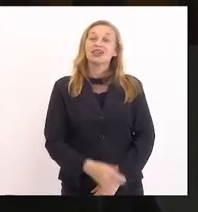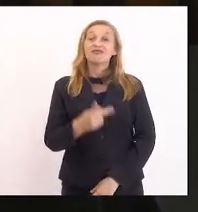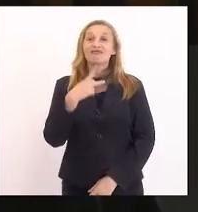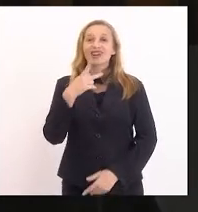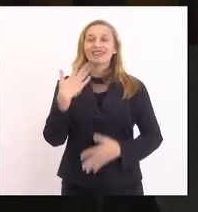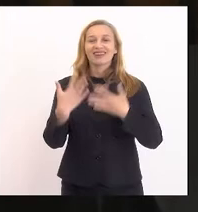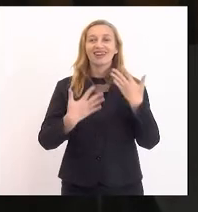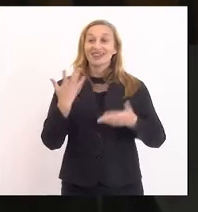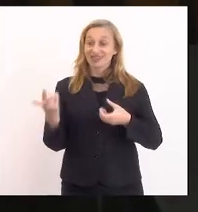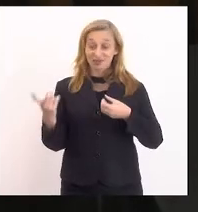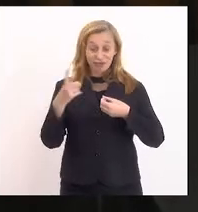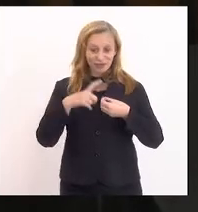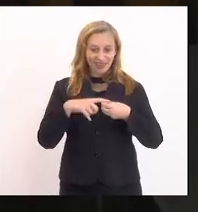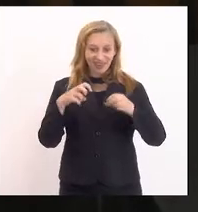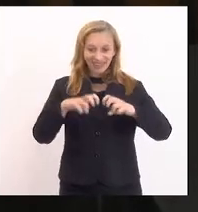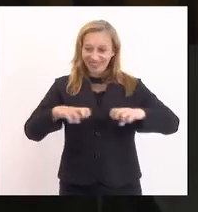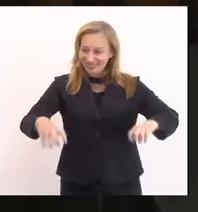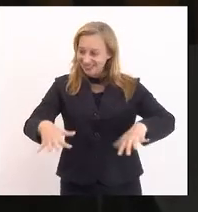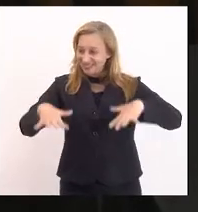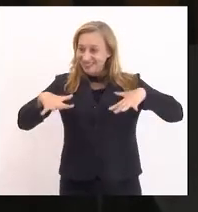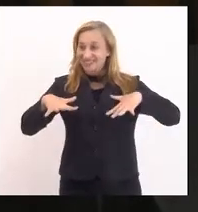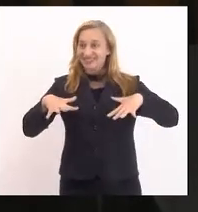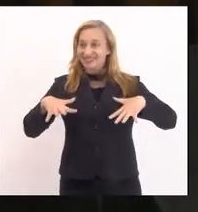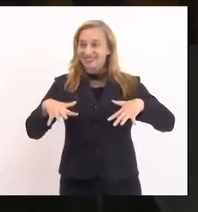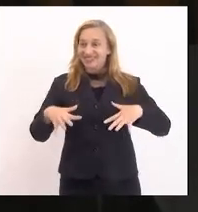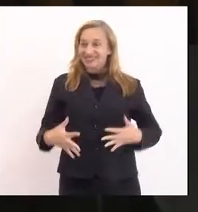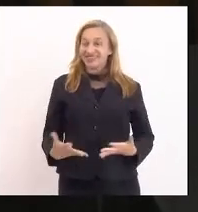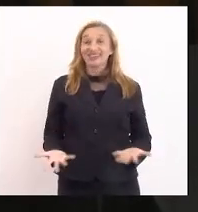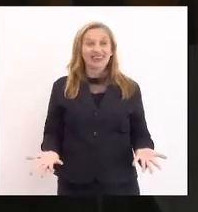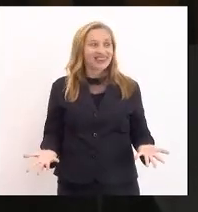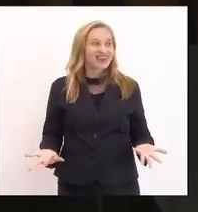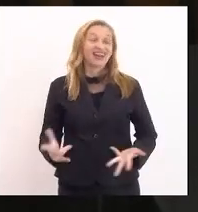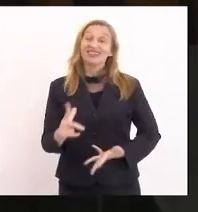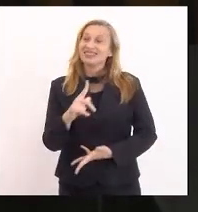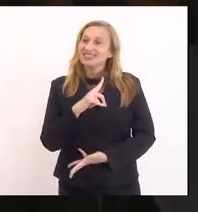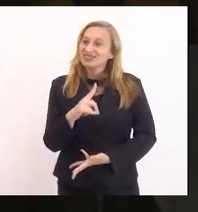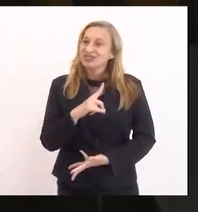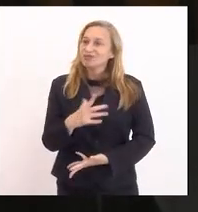alegria de retornar ao plenário. Nós tivemos uma